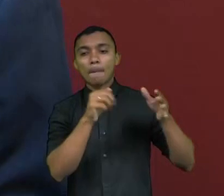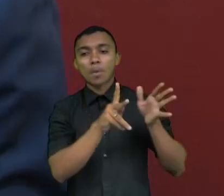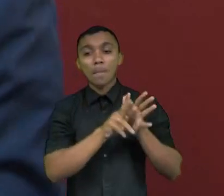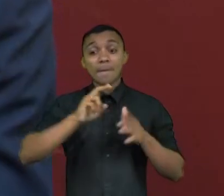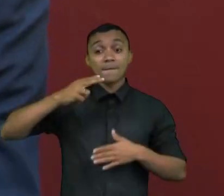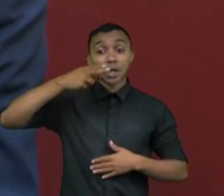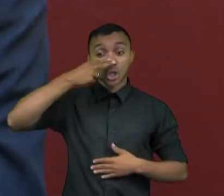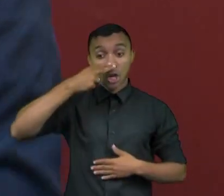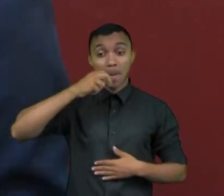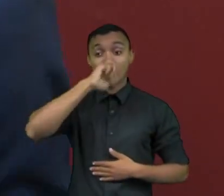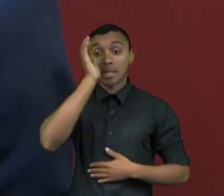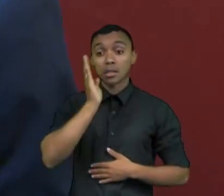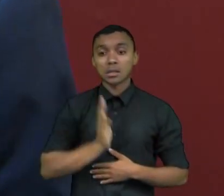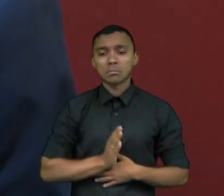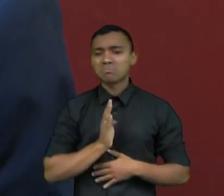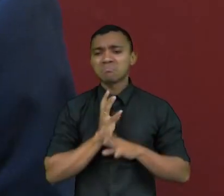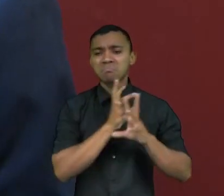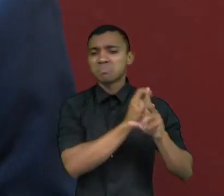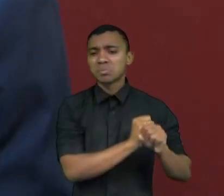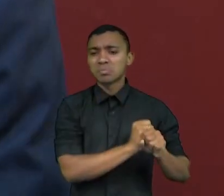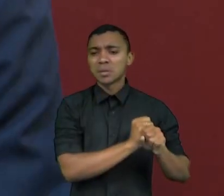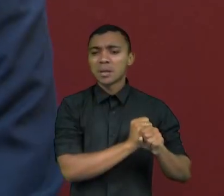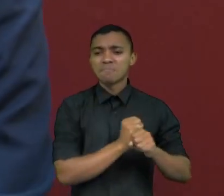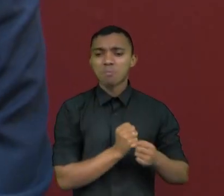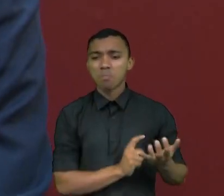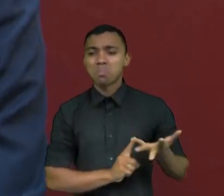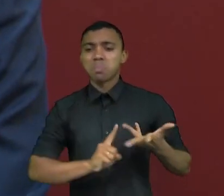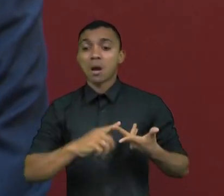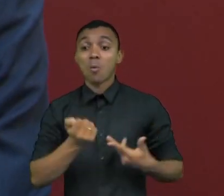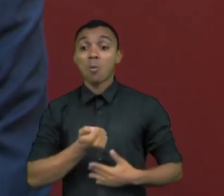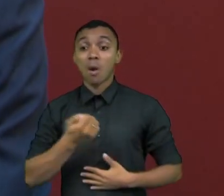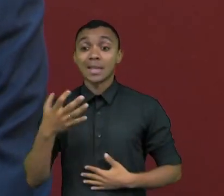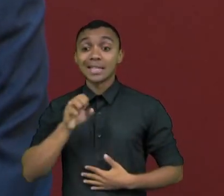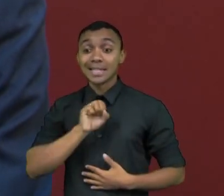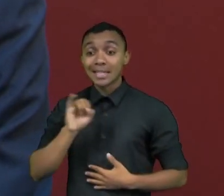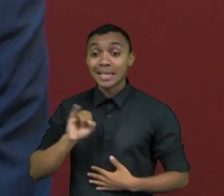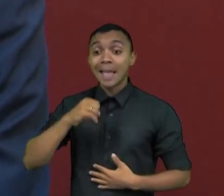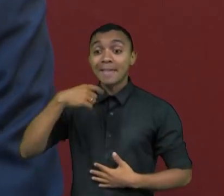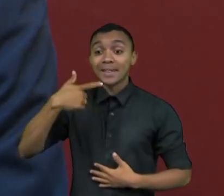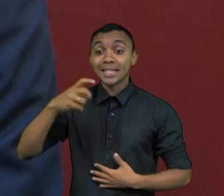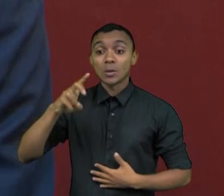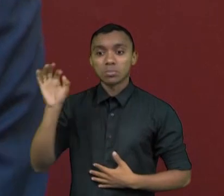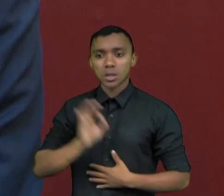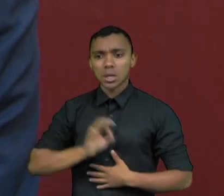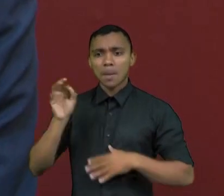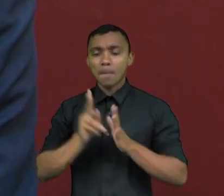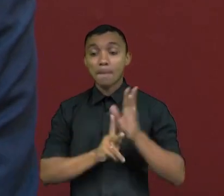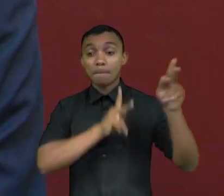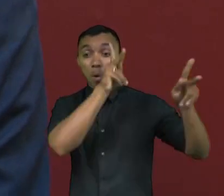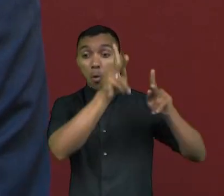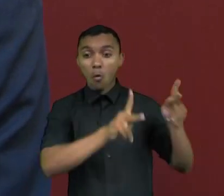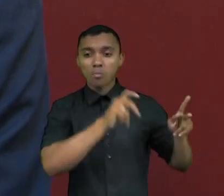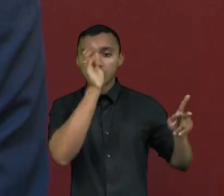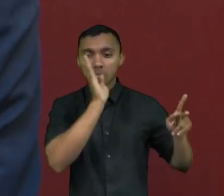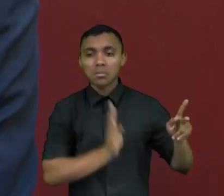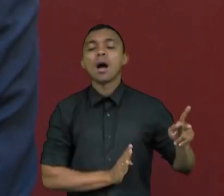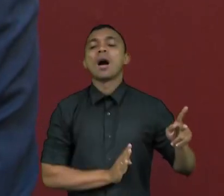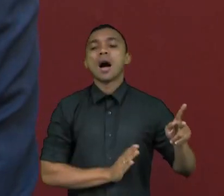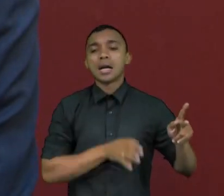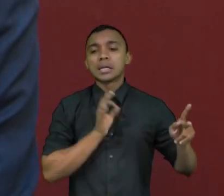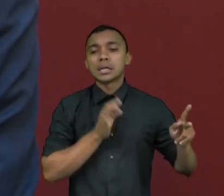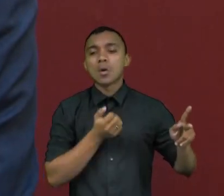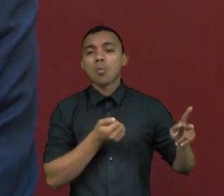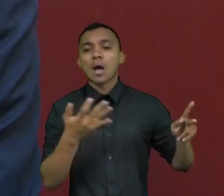representa quantos por cento da população? Se os evangélicos representarem 25% da população, nós teríamos um resultado na eleição. Se eles